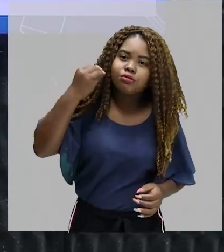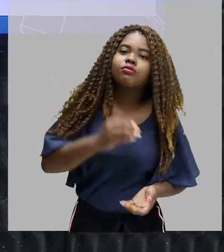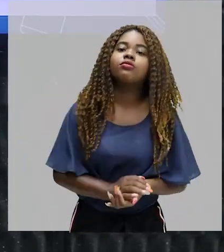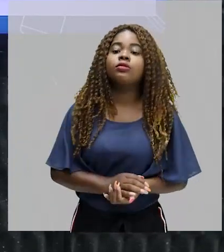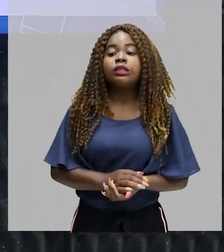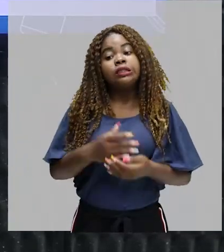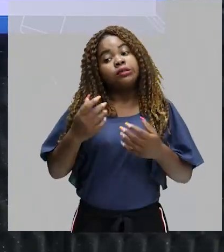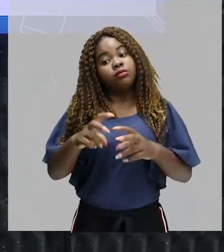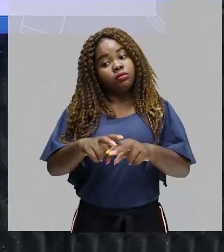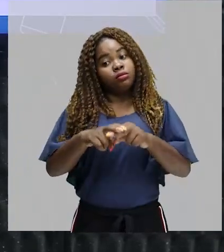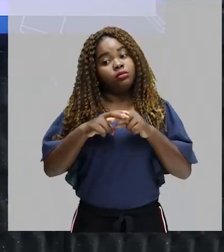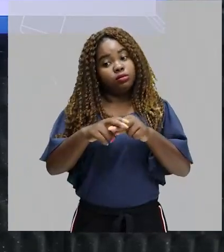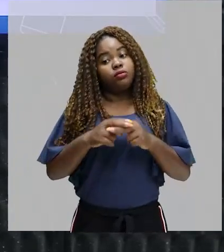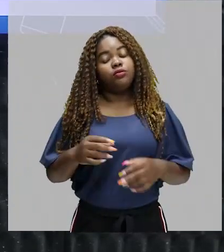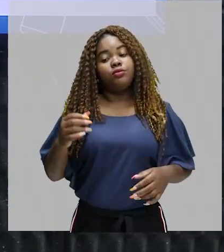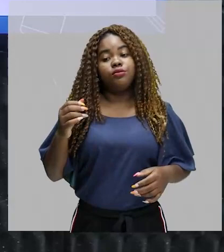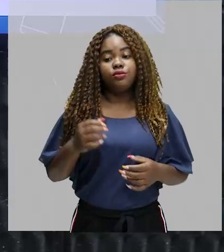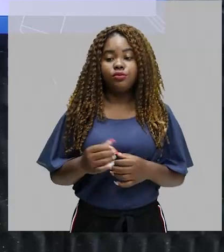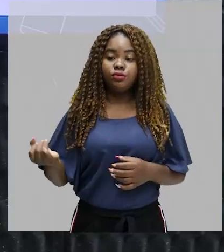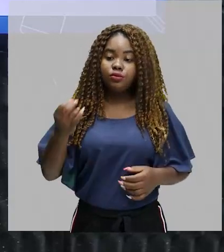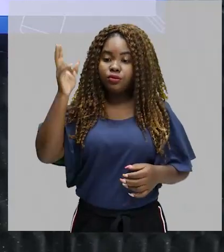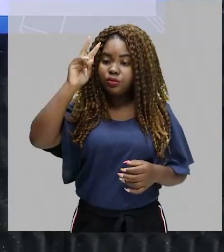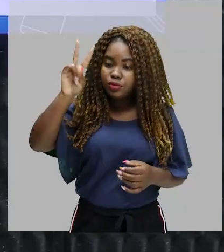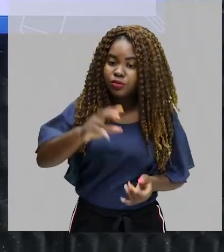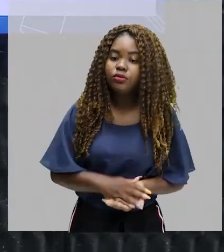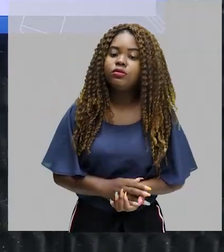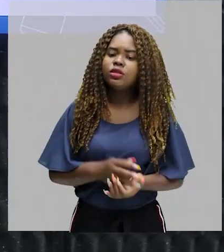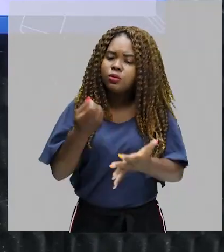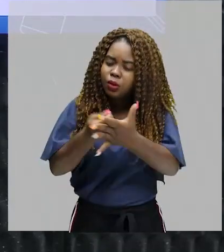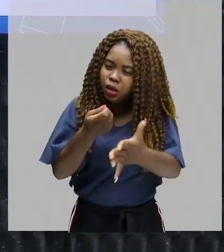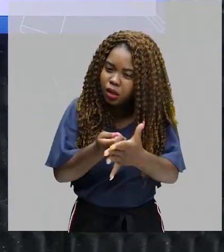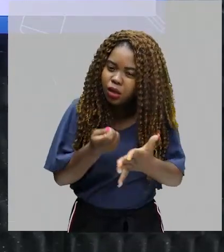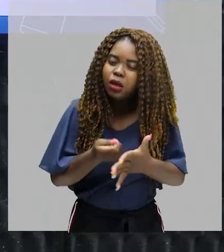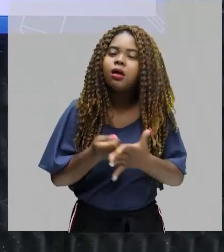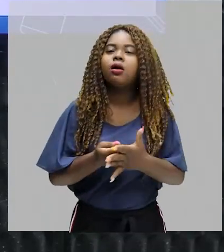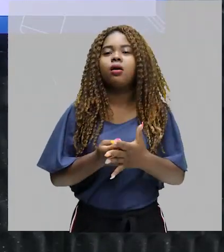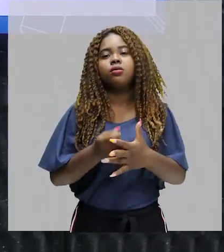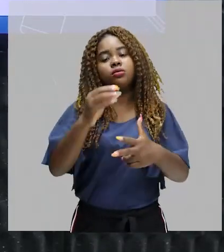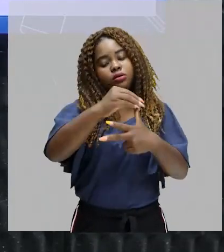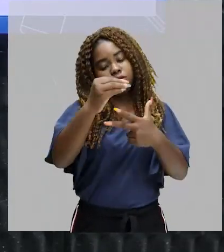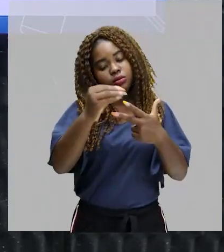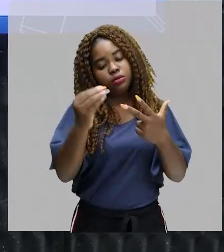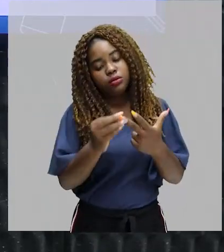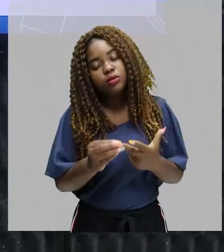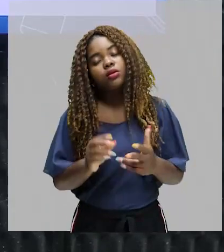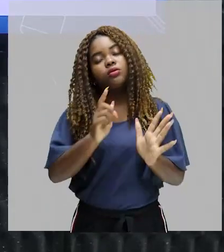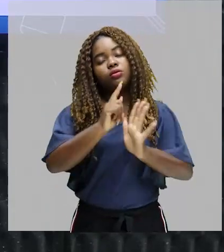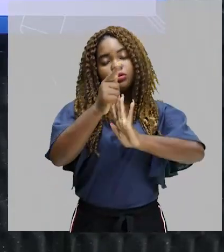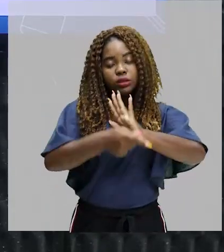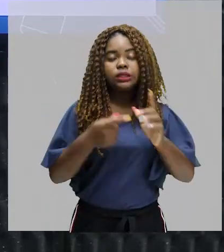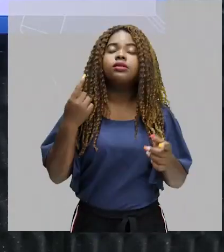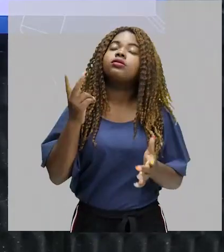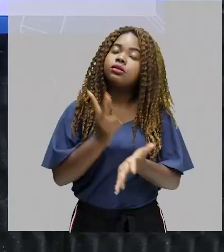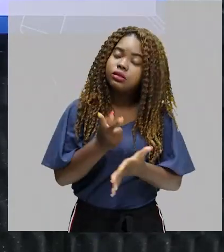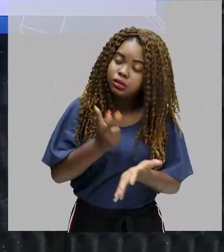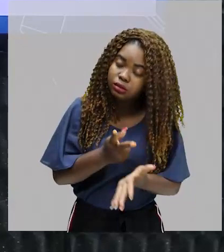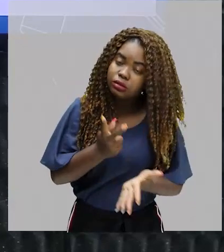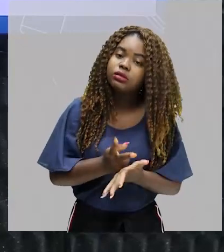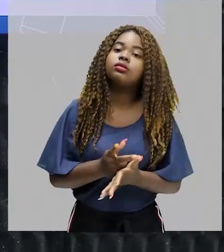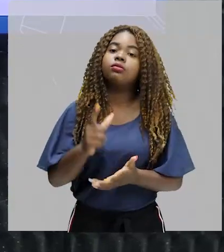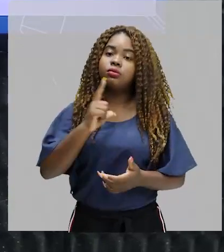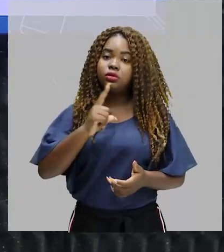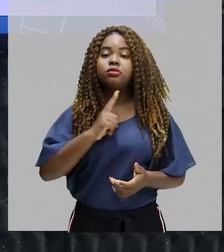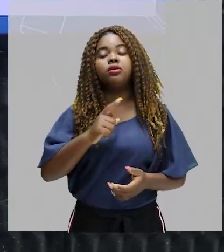no Enem. História em quadrinhos, charge, tirinha, cartoon. São gêneros que estão sempre presentes nas provas do Enem.